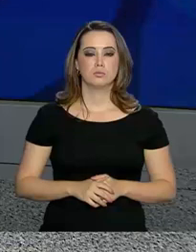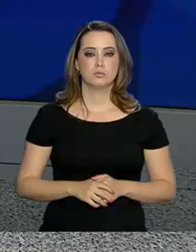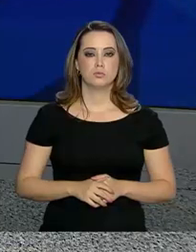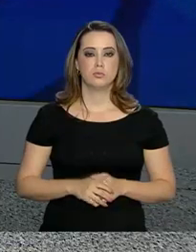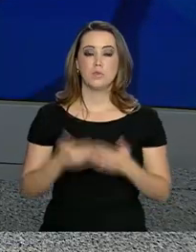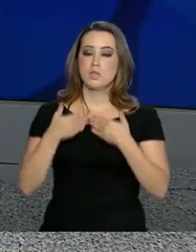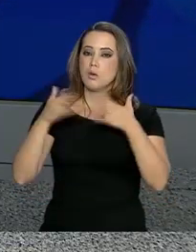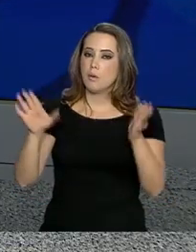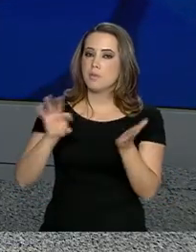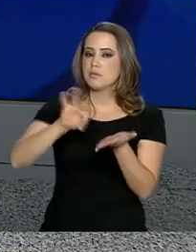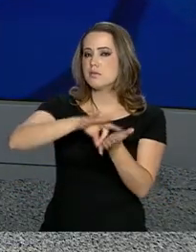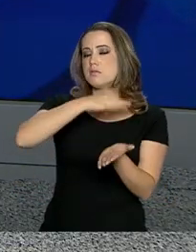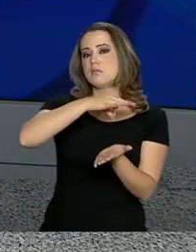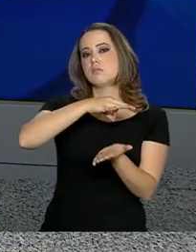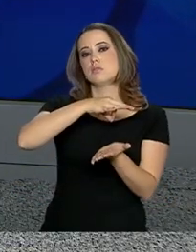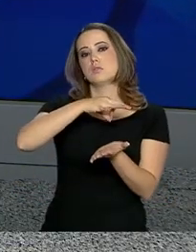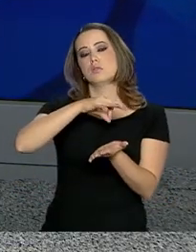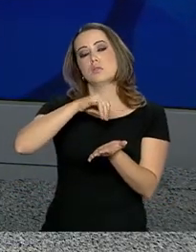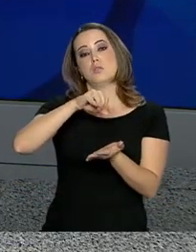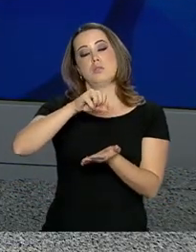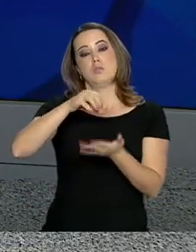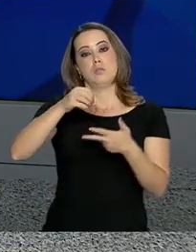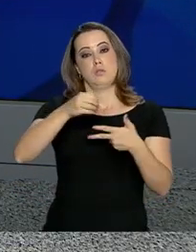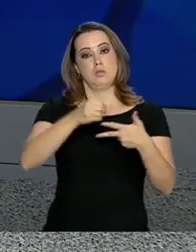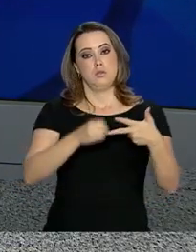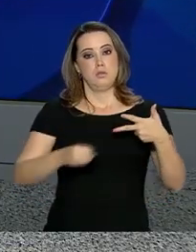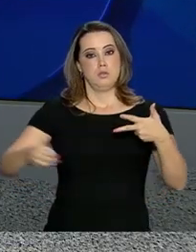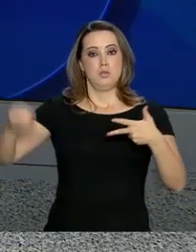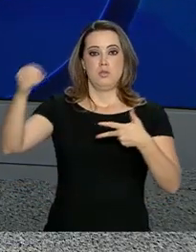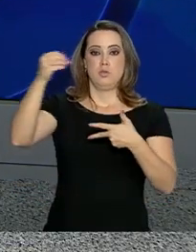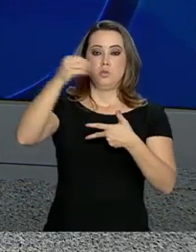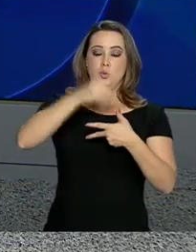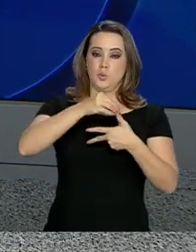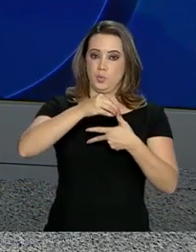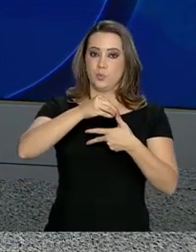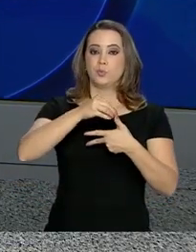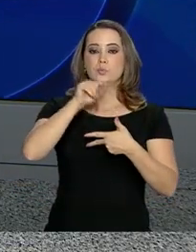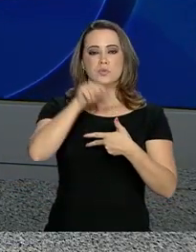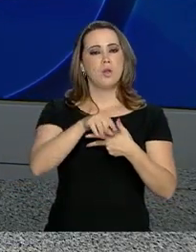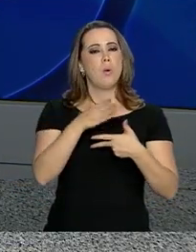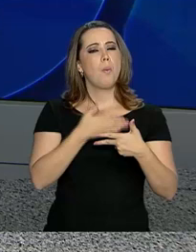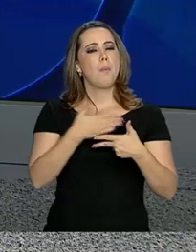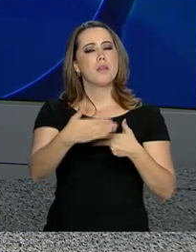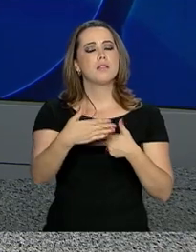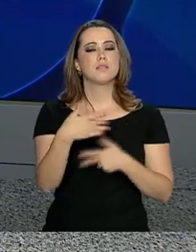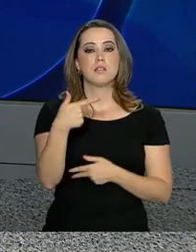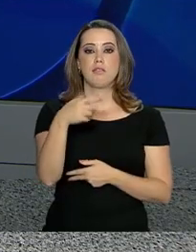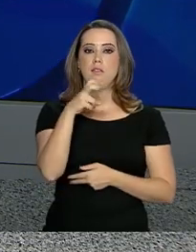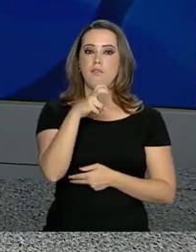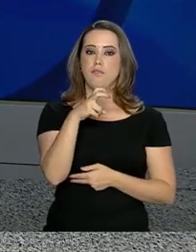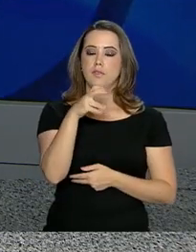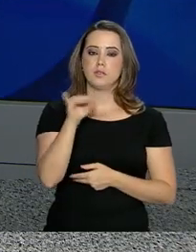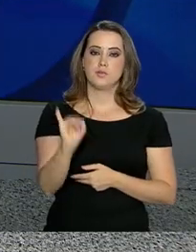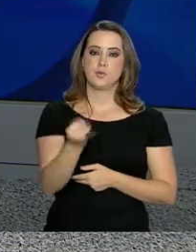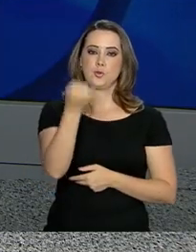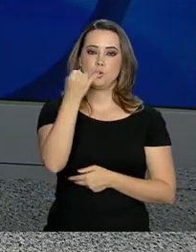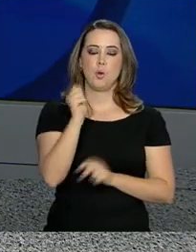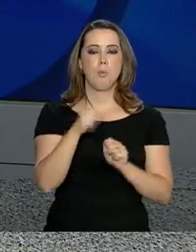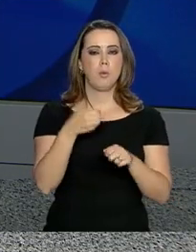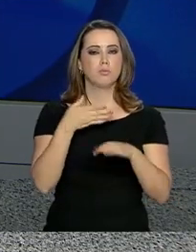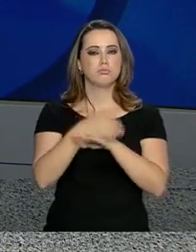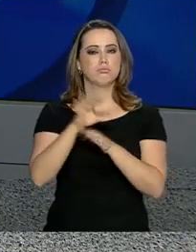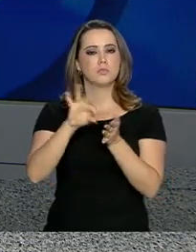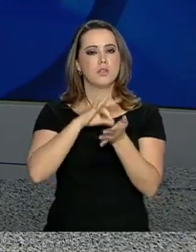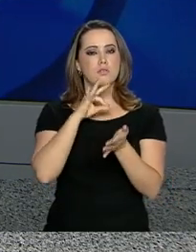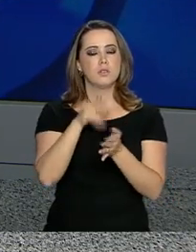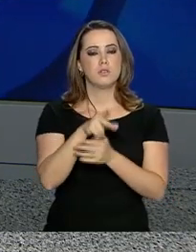Estão abertas as inscrições para o sistema de seleção unificada ao SISU. O prazo vai até 25 de janeiro. Podem